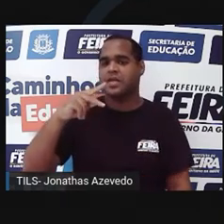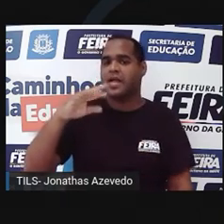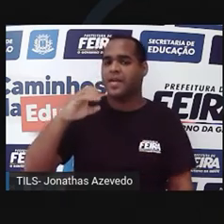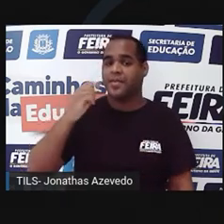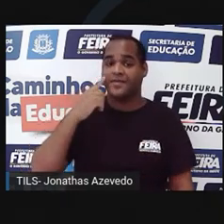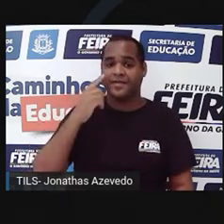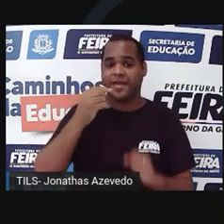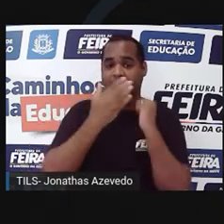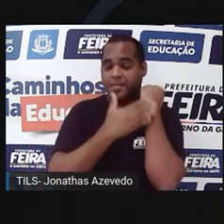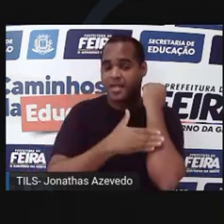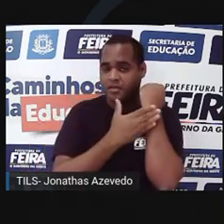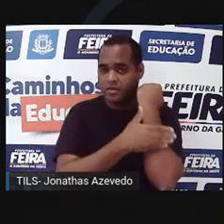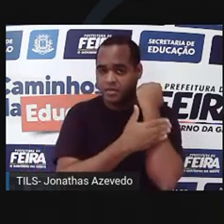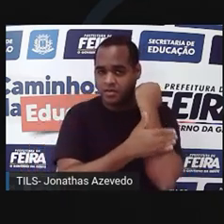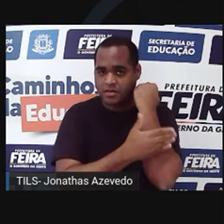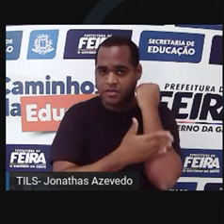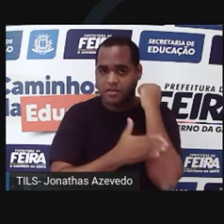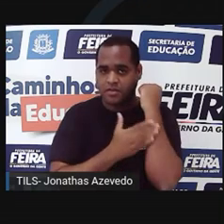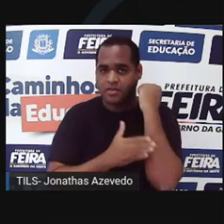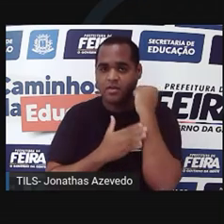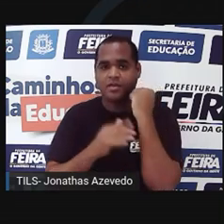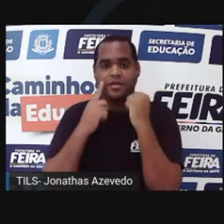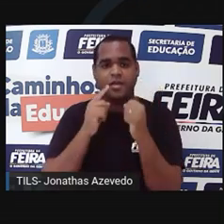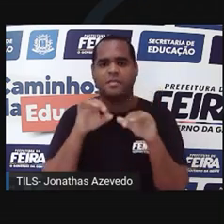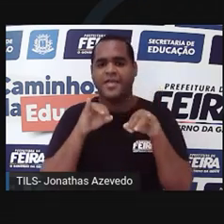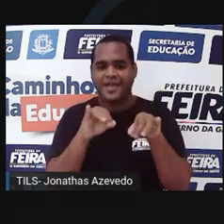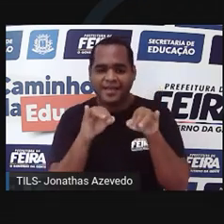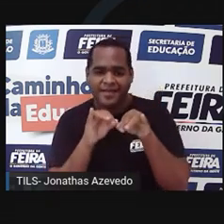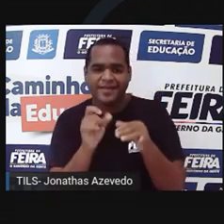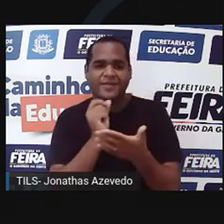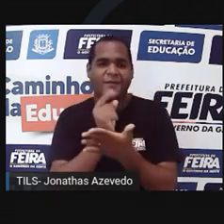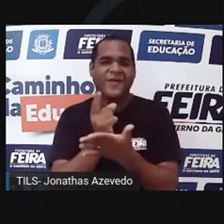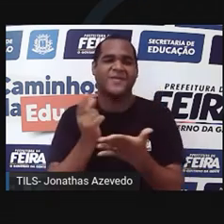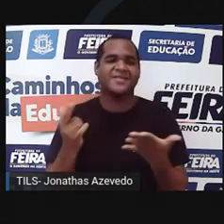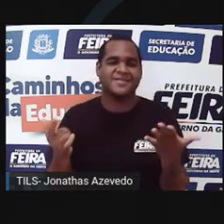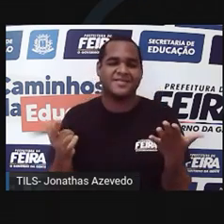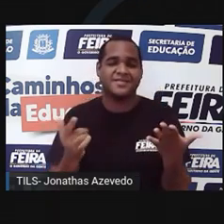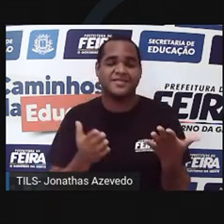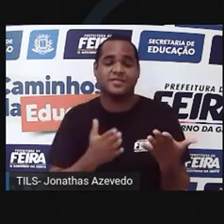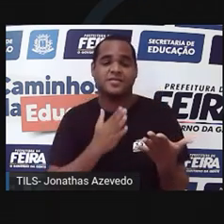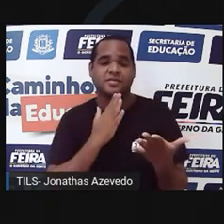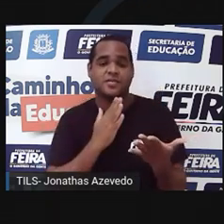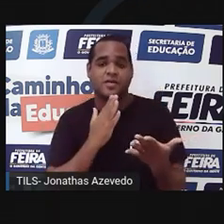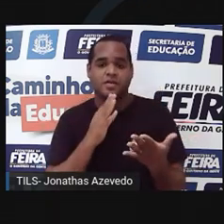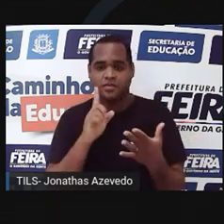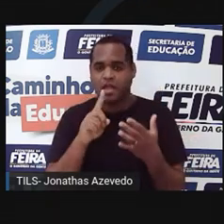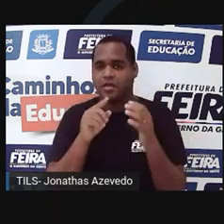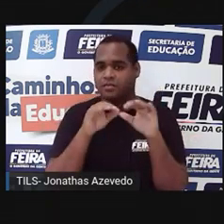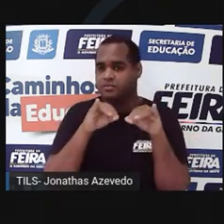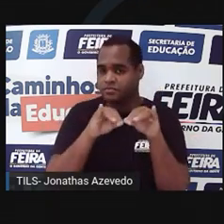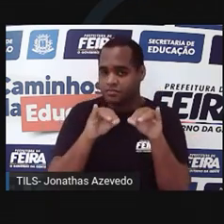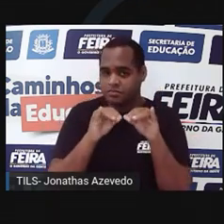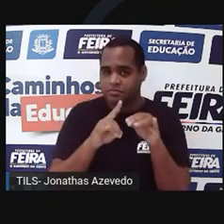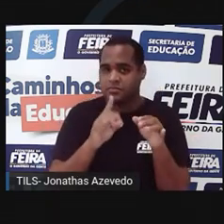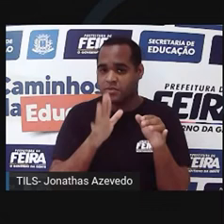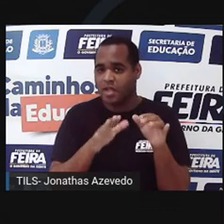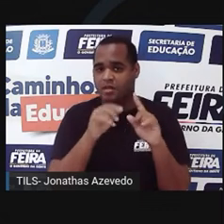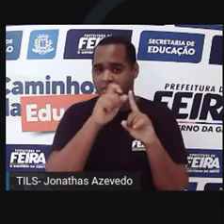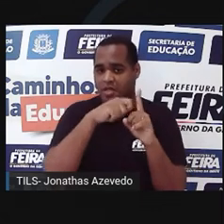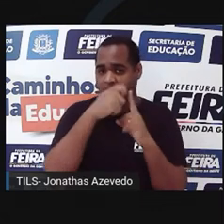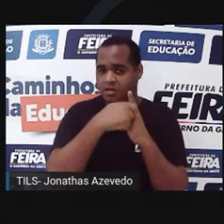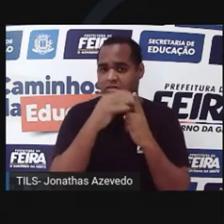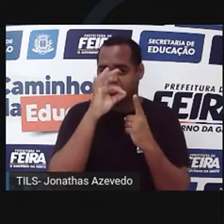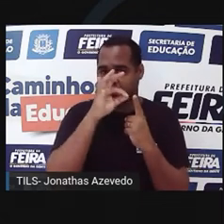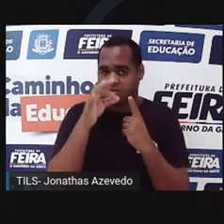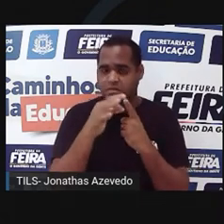banana. Essa comprada no mercado, por exemplo, ou, me diz aí, você já viu caroço em banana? Todo